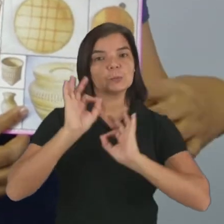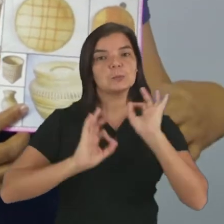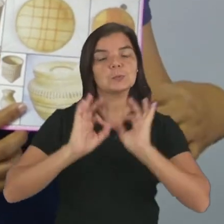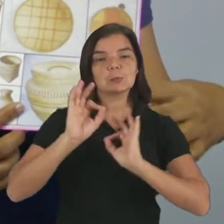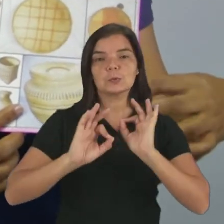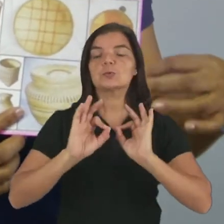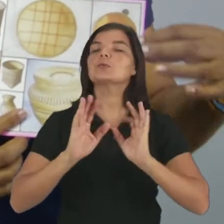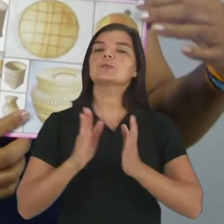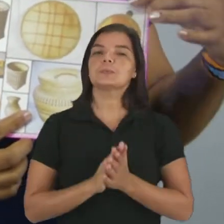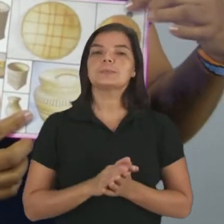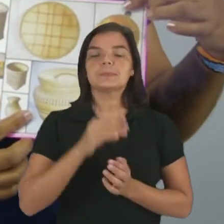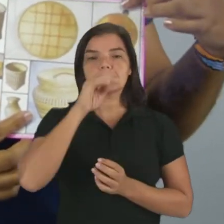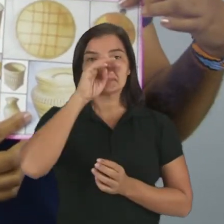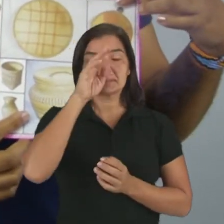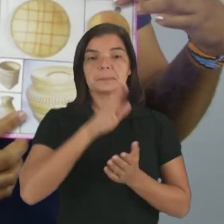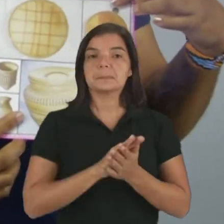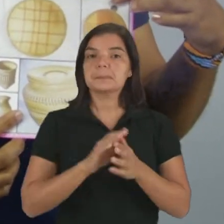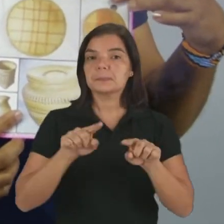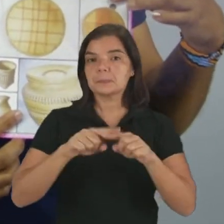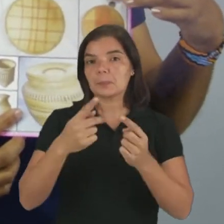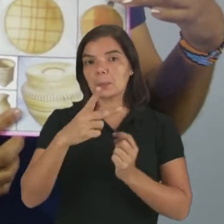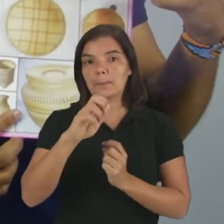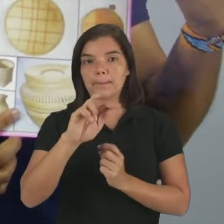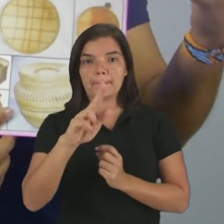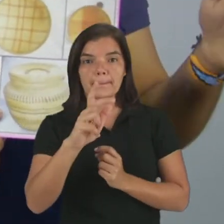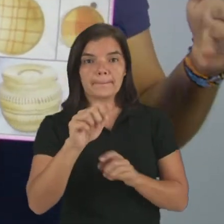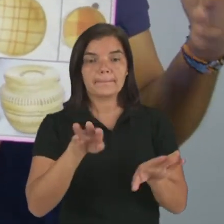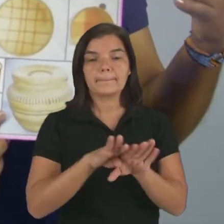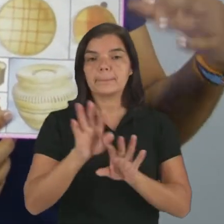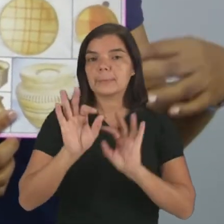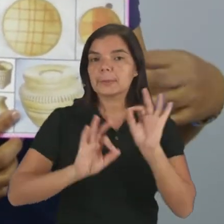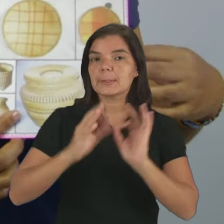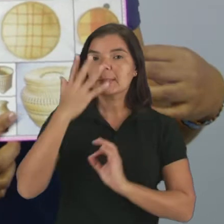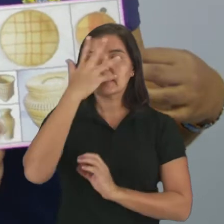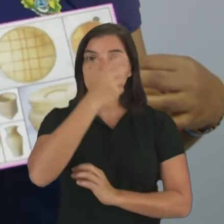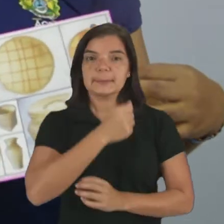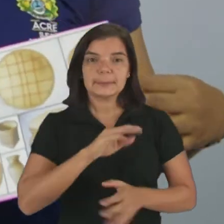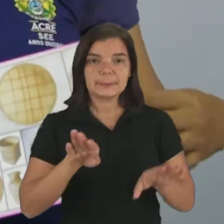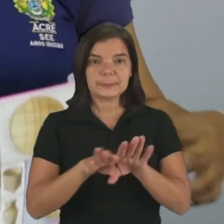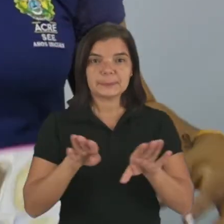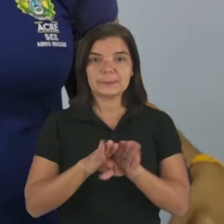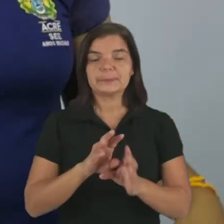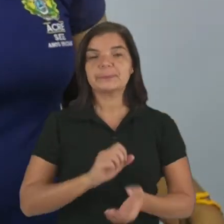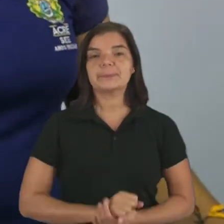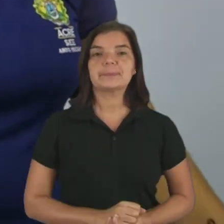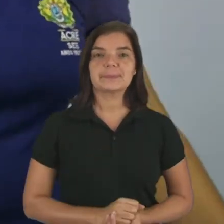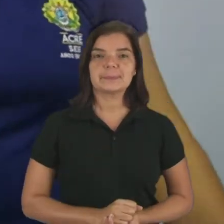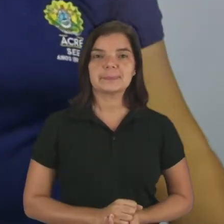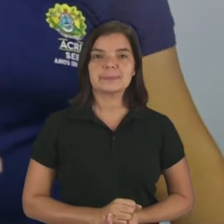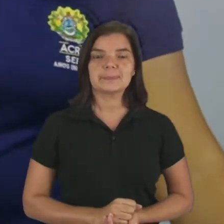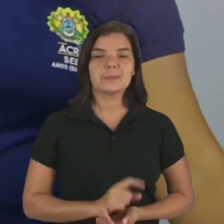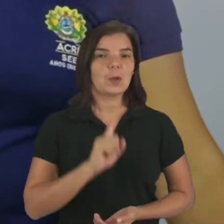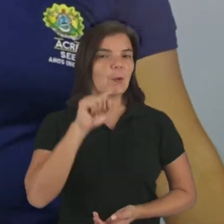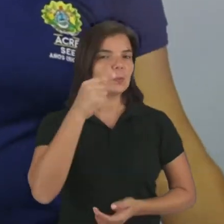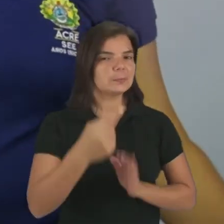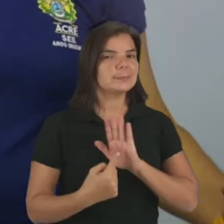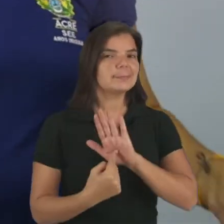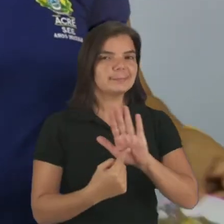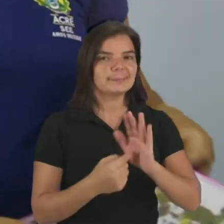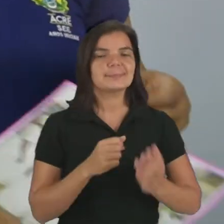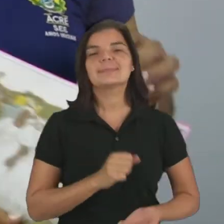com cipó, né? Com palhas, fazendo esses lindos trabalhos, certo? Vou mostrar outra imagem.